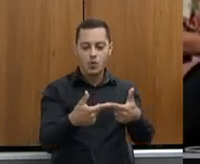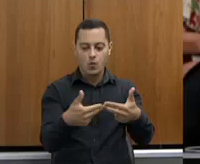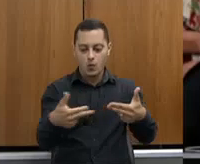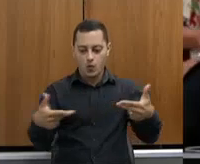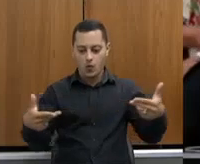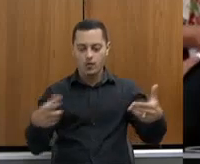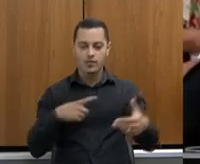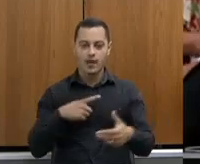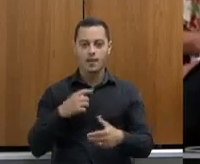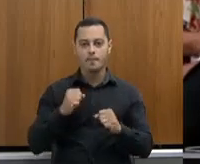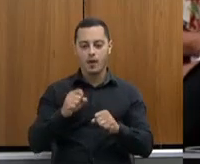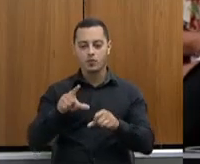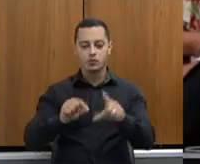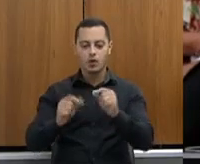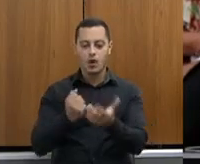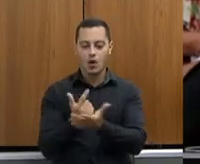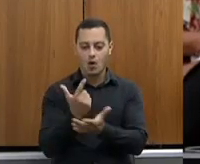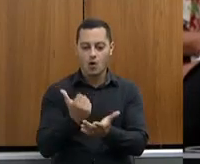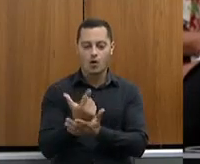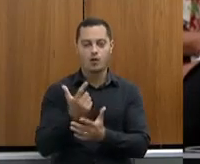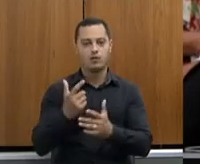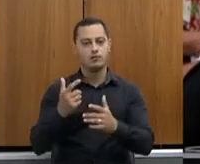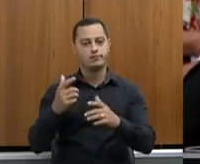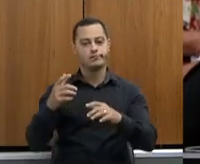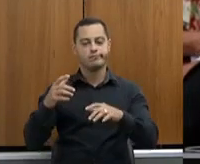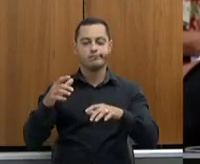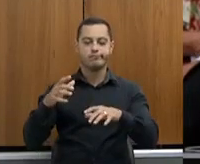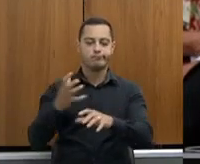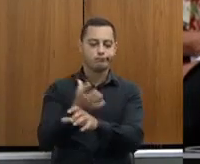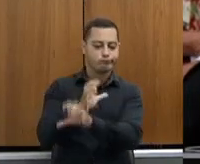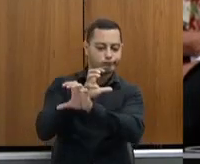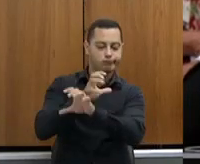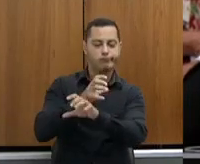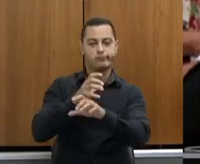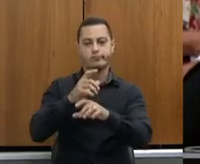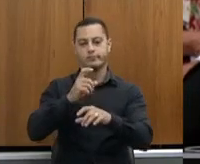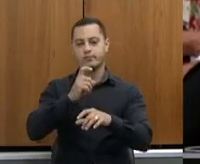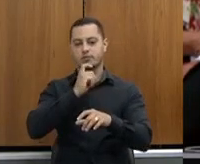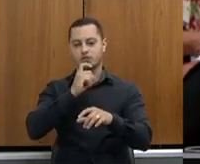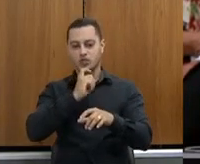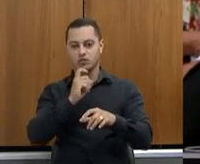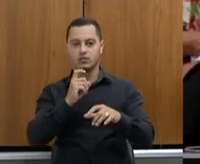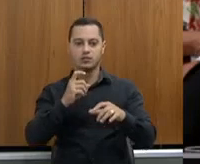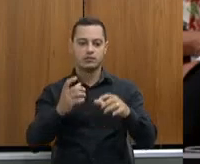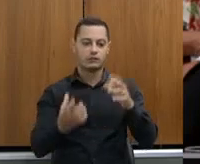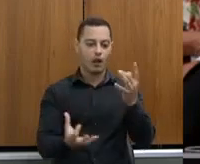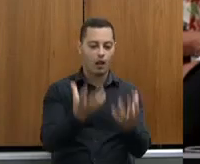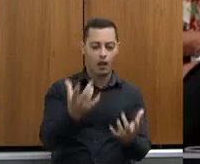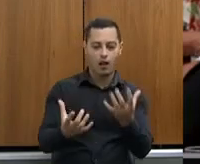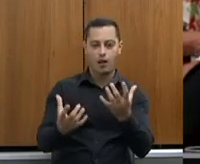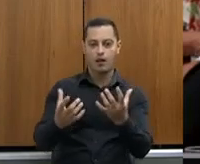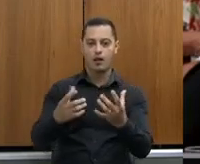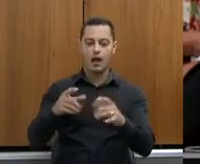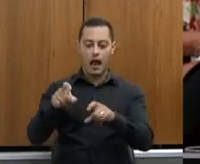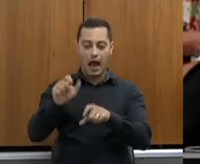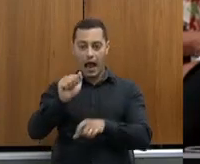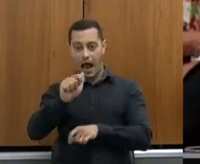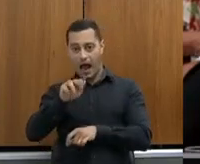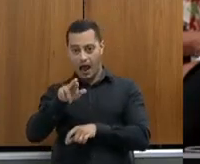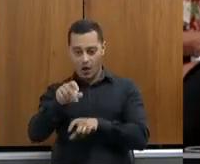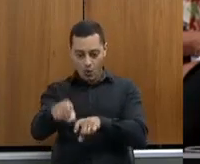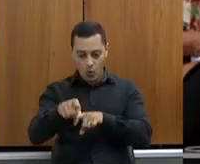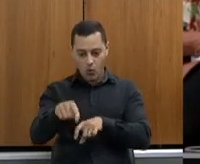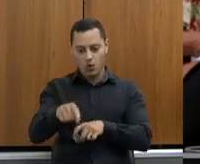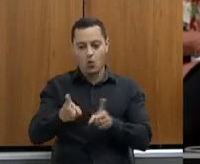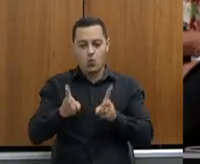dificuldades, seca, geada, queimada, a agricultura tem resistido e tem feito o seu papel, mantido o abastecimento para as